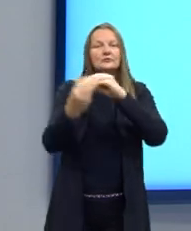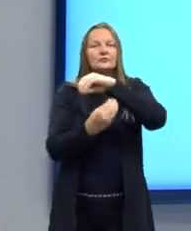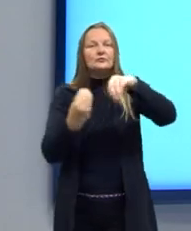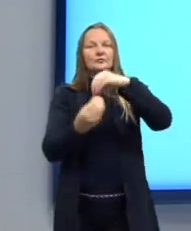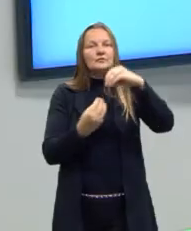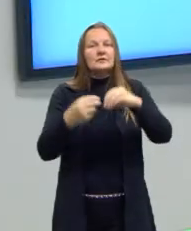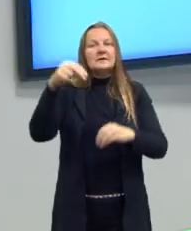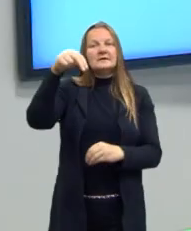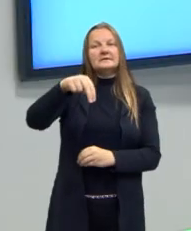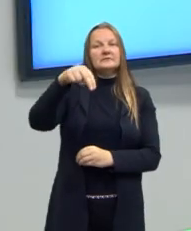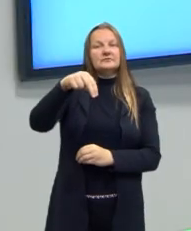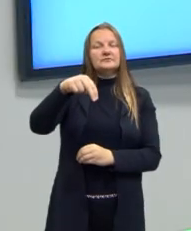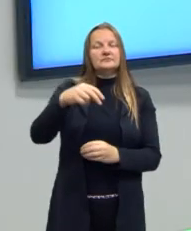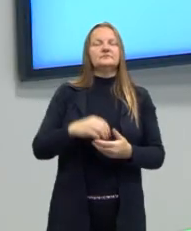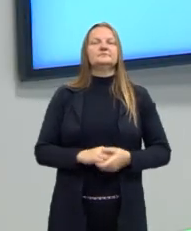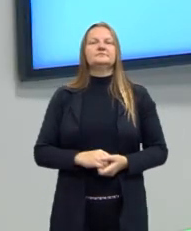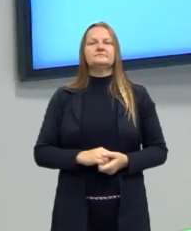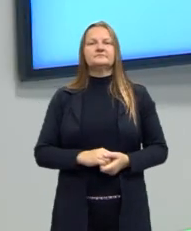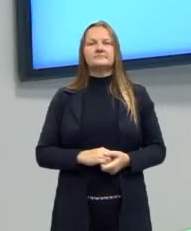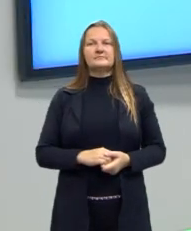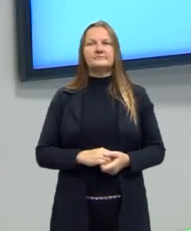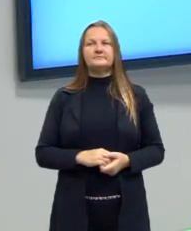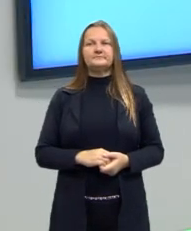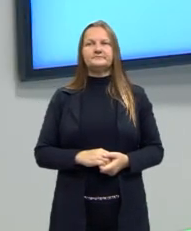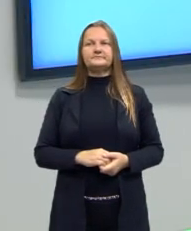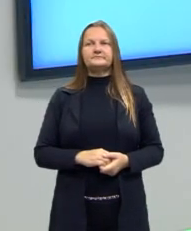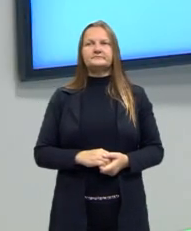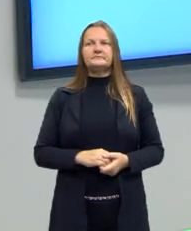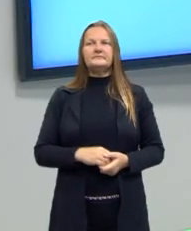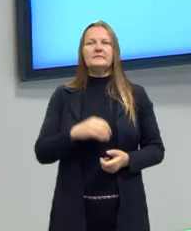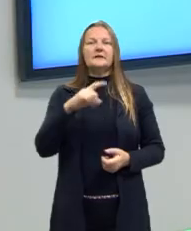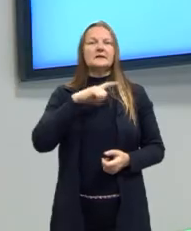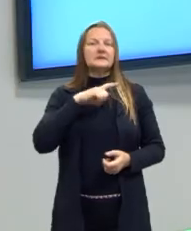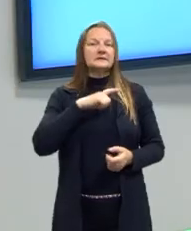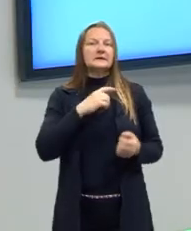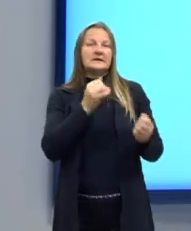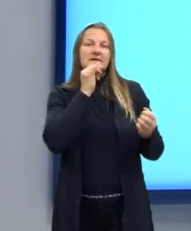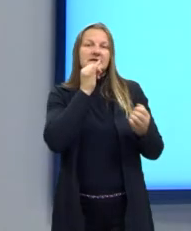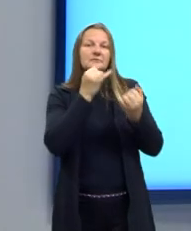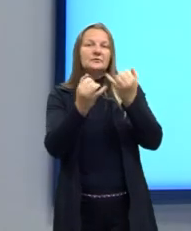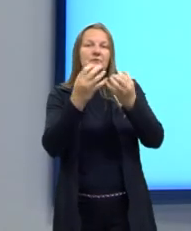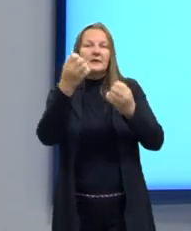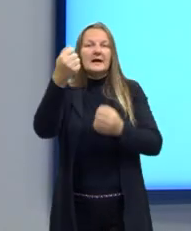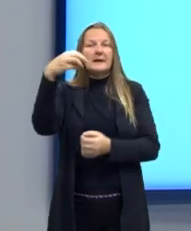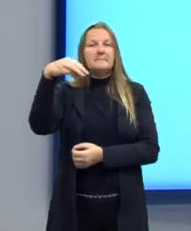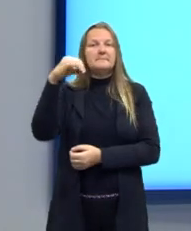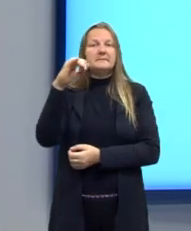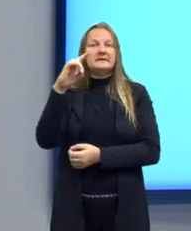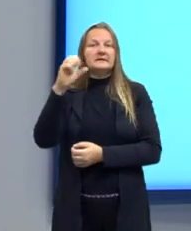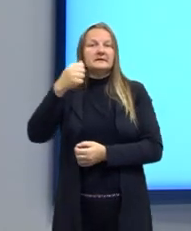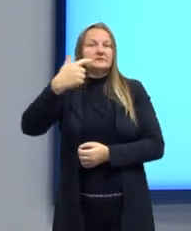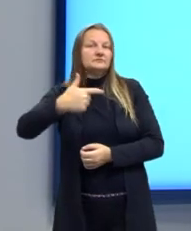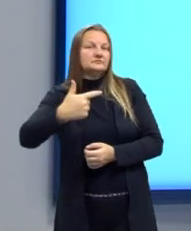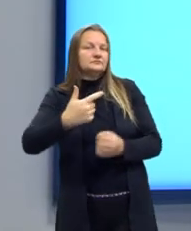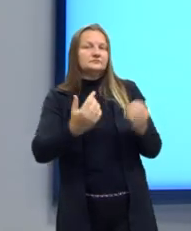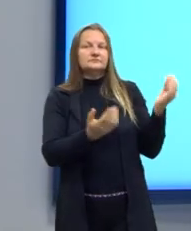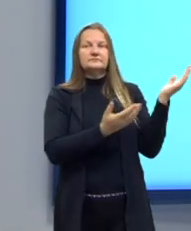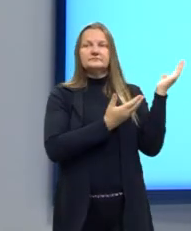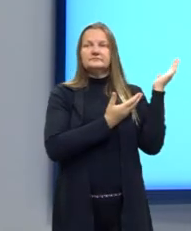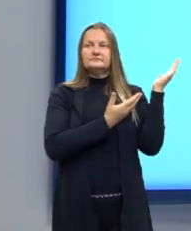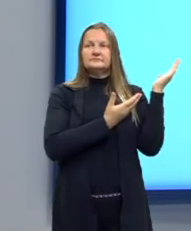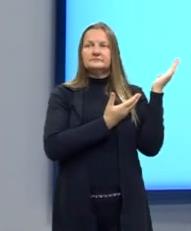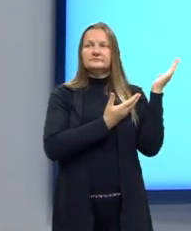e não durante a cadeia carbônica. Então, tem uma amida secundária, porque eu só tenho a presença de um